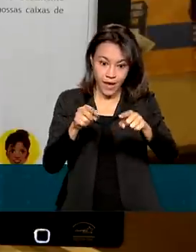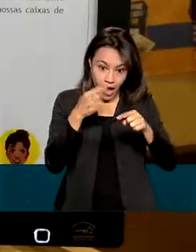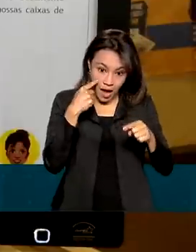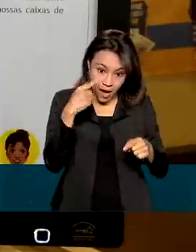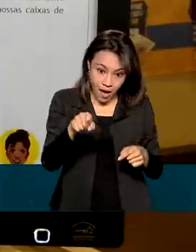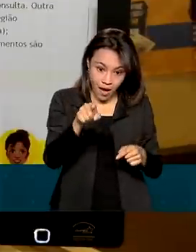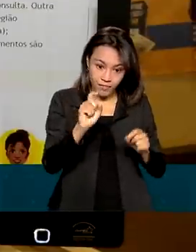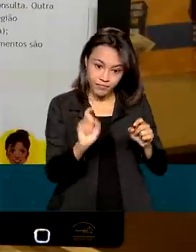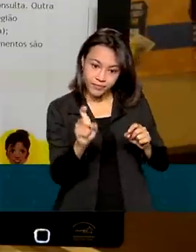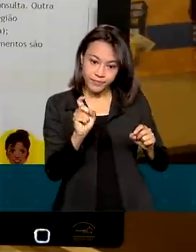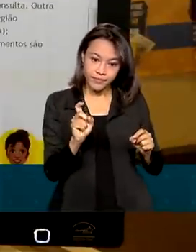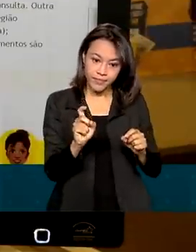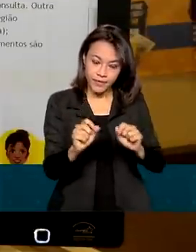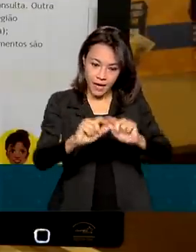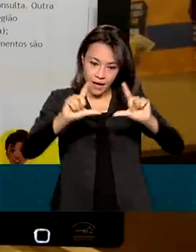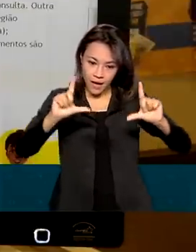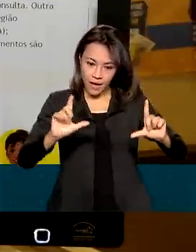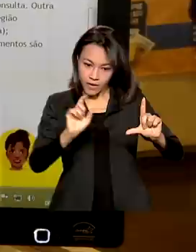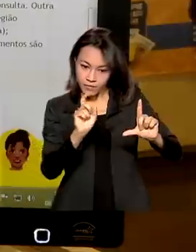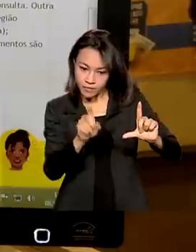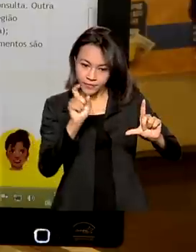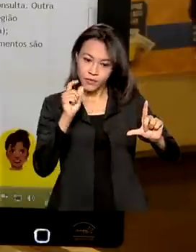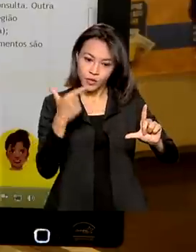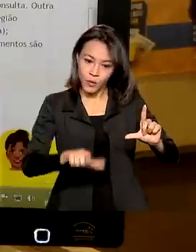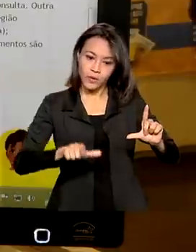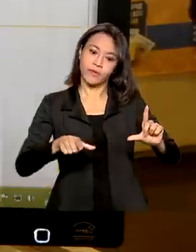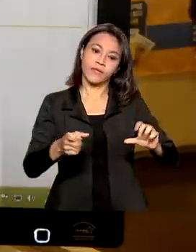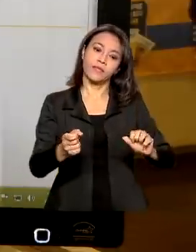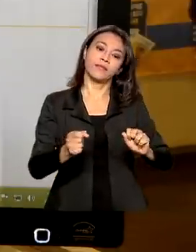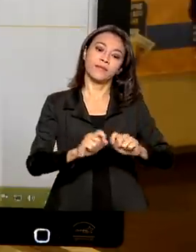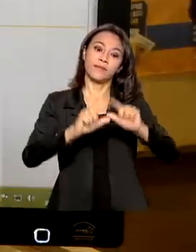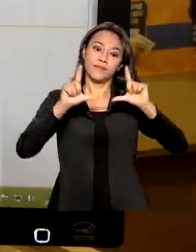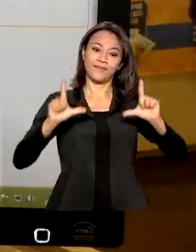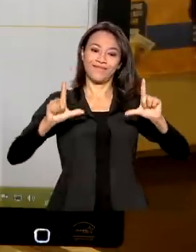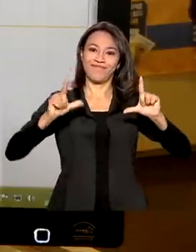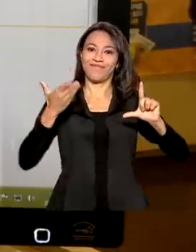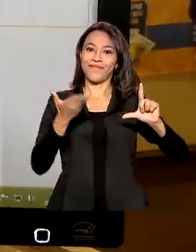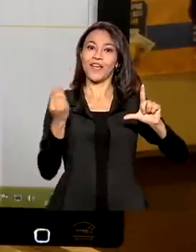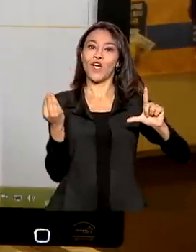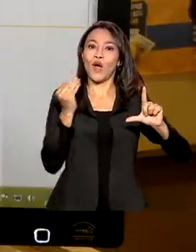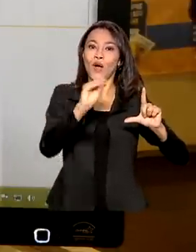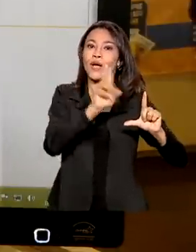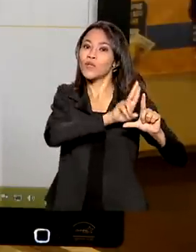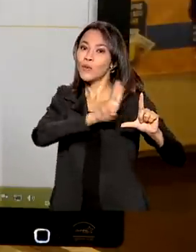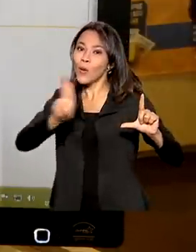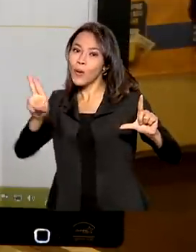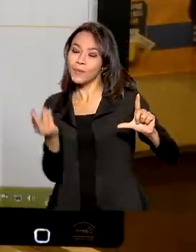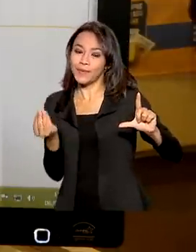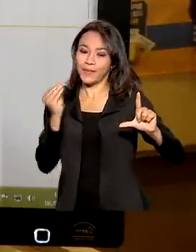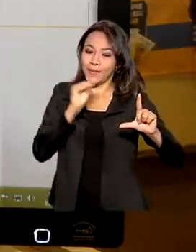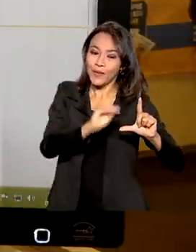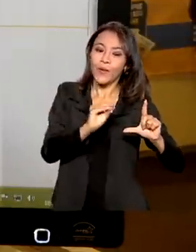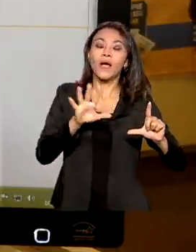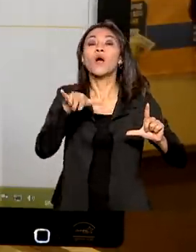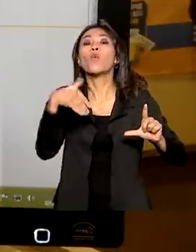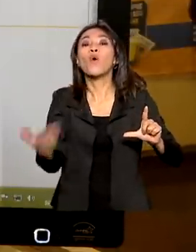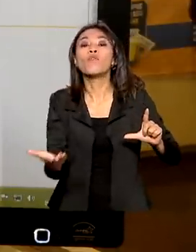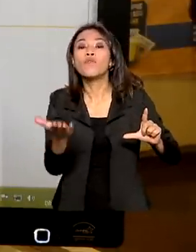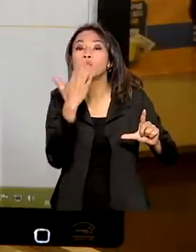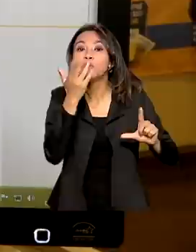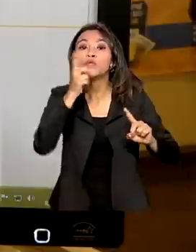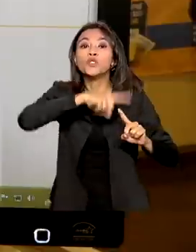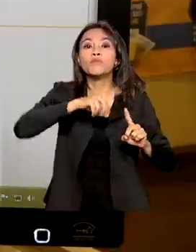saiba mais, aí clica em achados e perdidos novamente e você tem que digitar seu nome e o tipo de documento que você